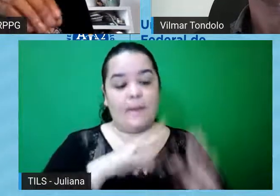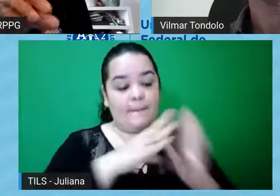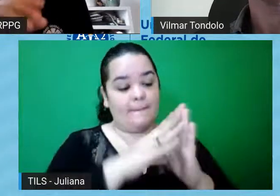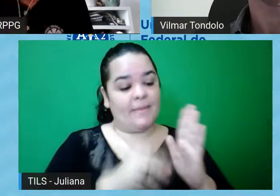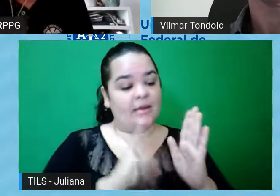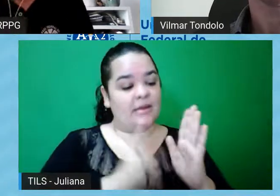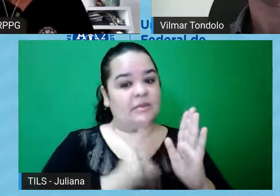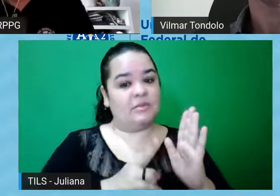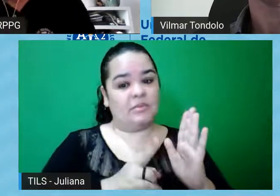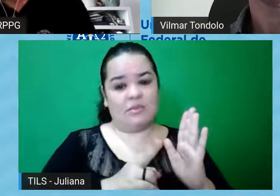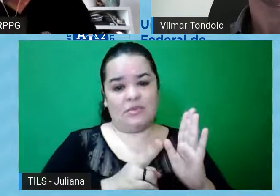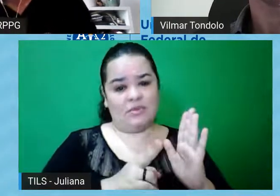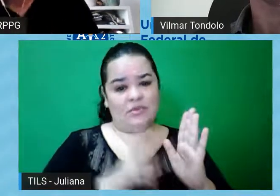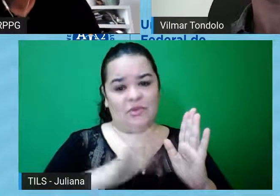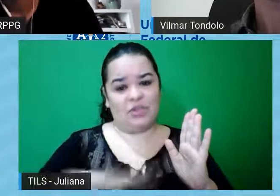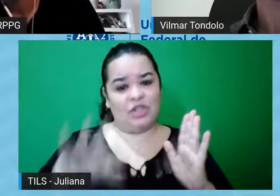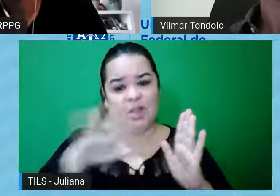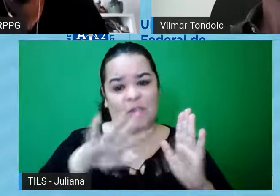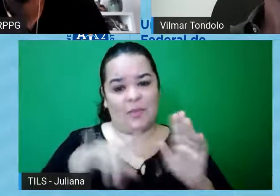pessoas vão passar naquele dia, né.